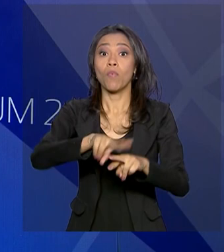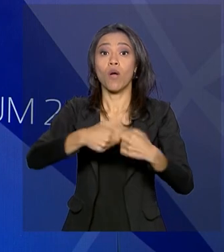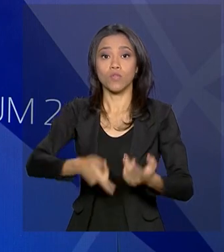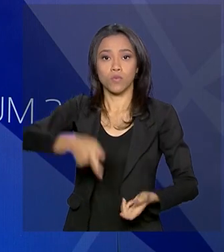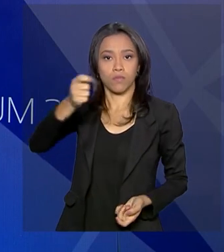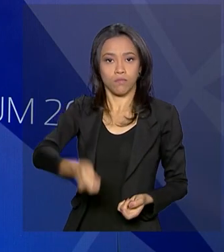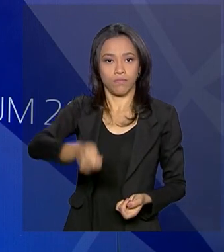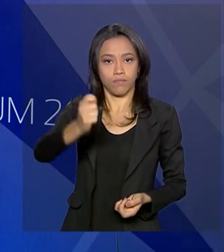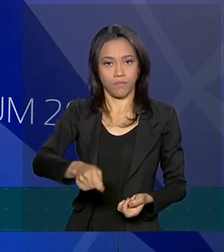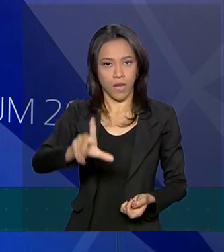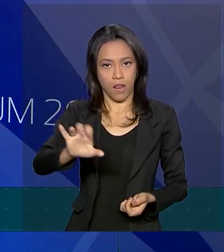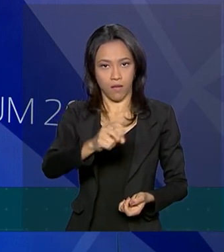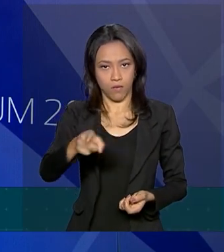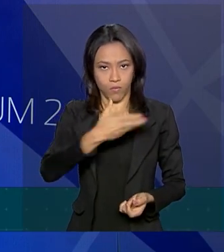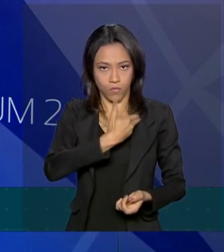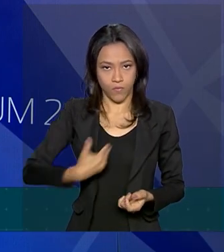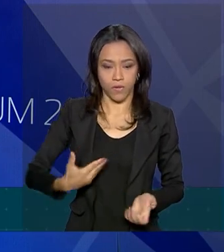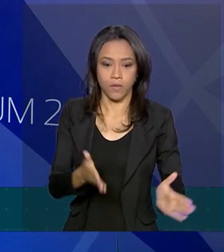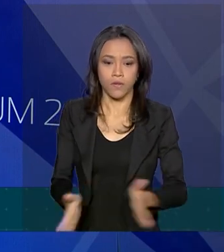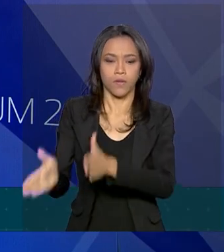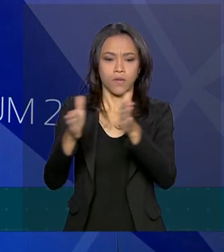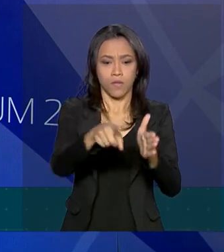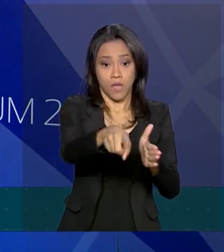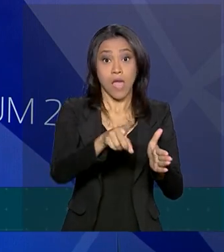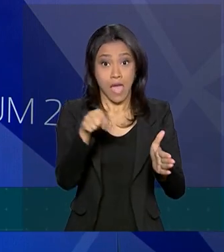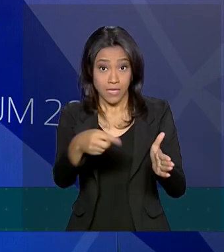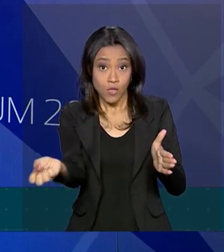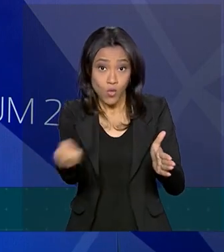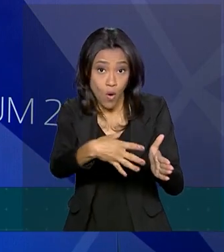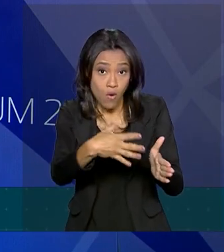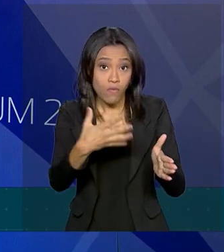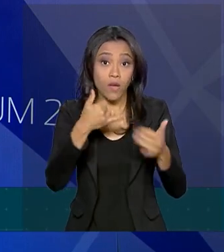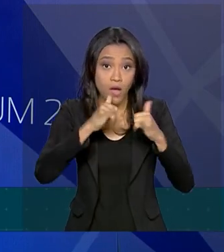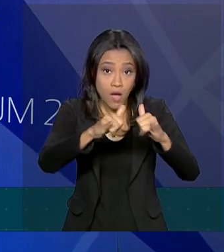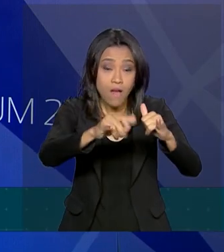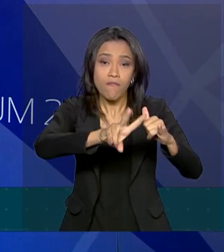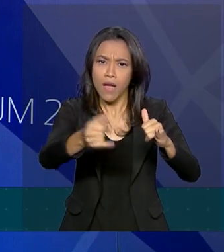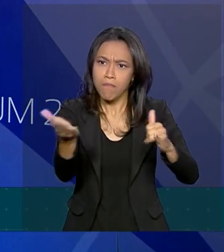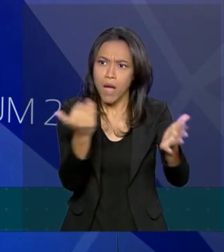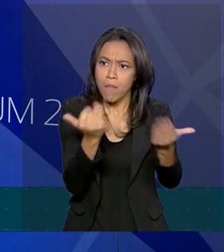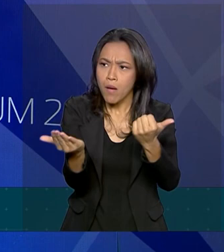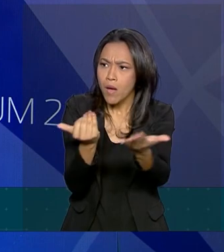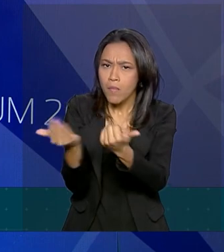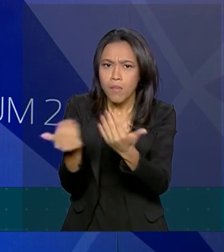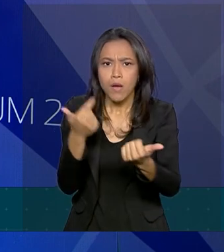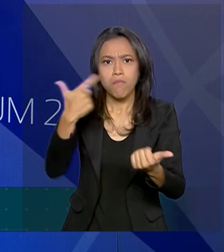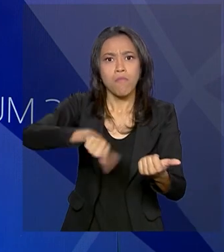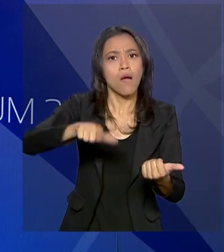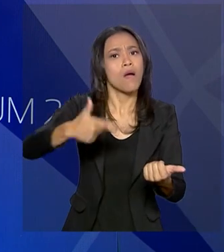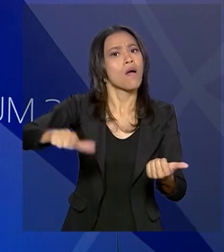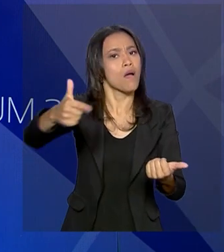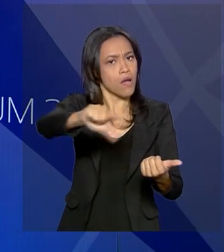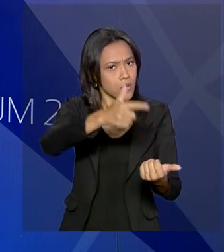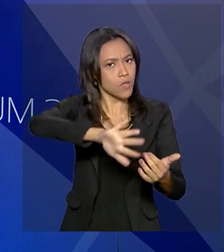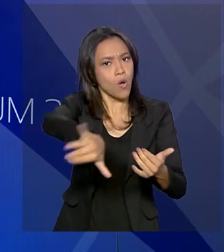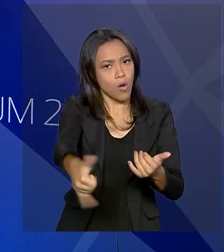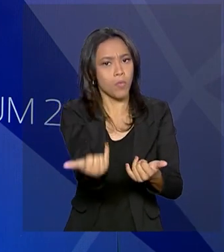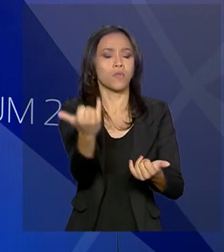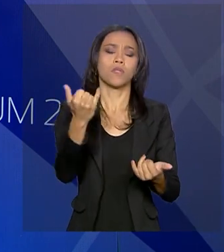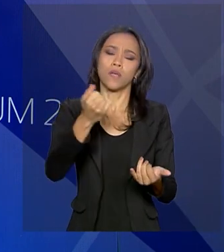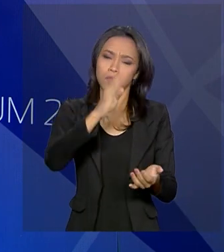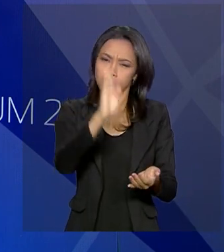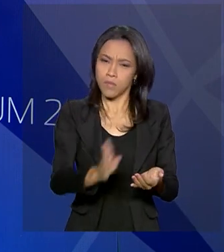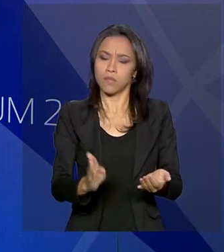tecnologia, se desenvolvendo ao longo dos próximos anos, vai atrair dezenas de bilhões de reais para o Brasil em novas oportunidades de